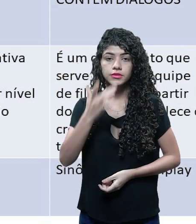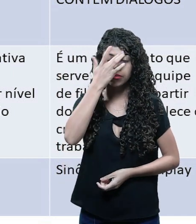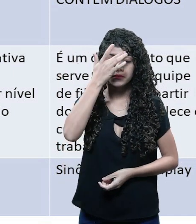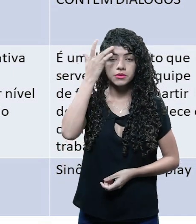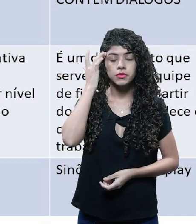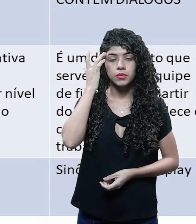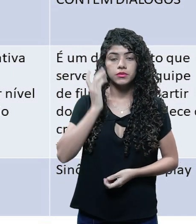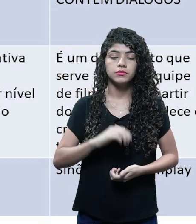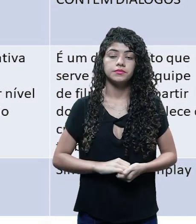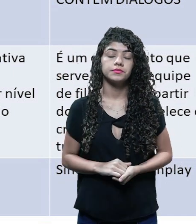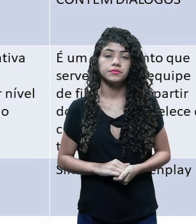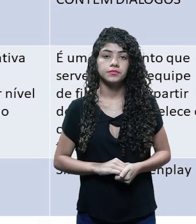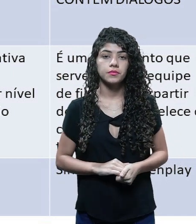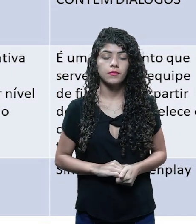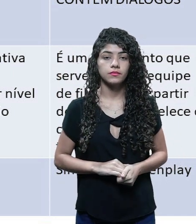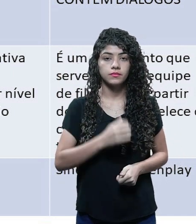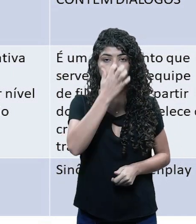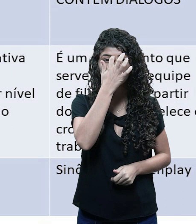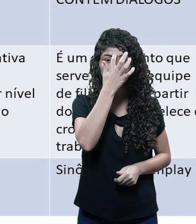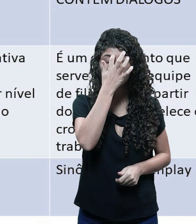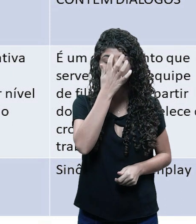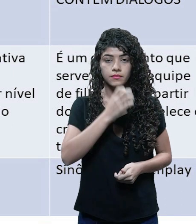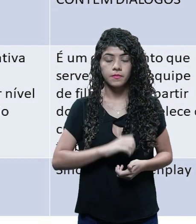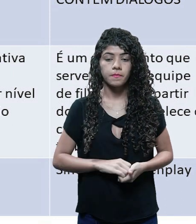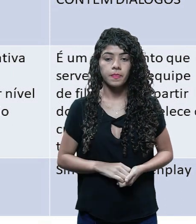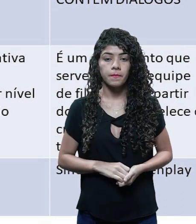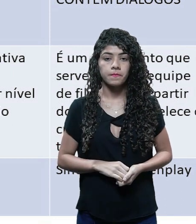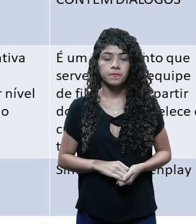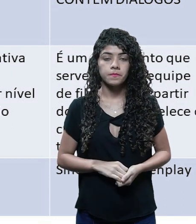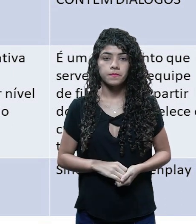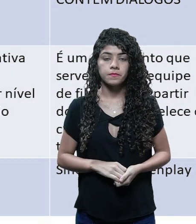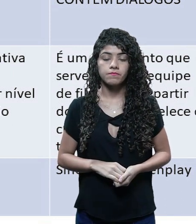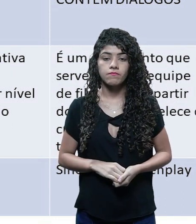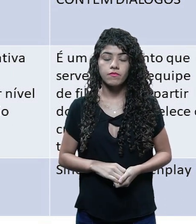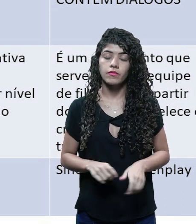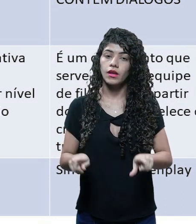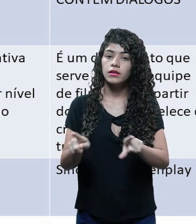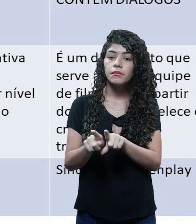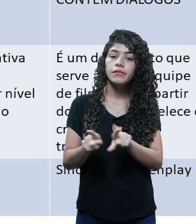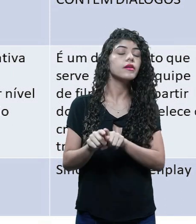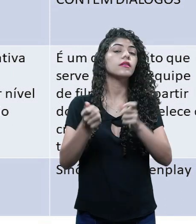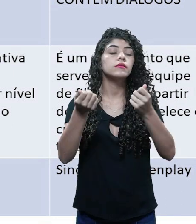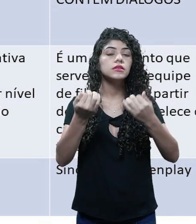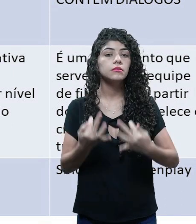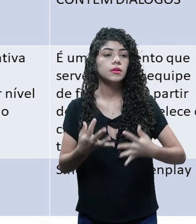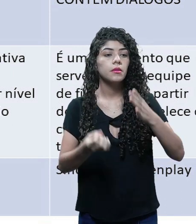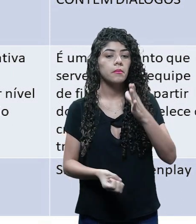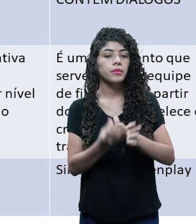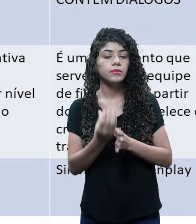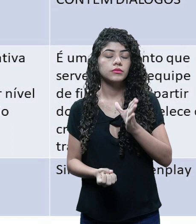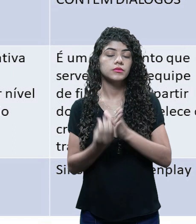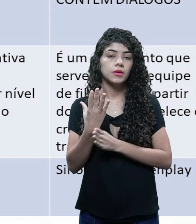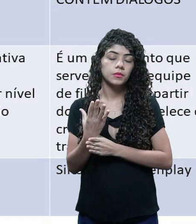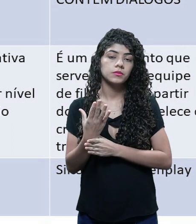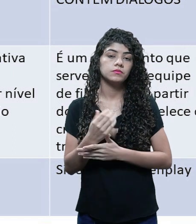dos personagens, certo? E ele fala da viabilidade da produção